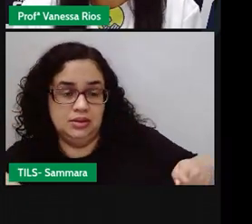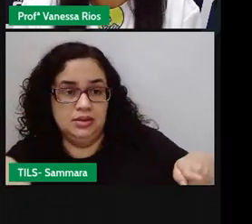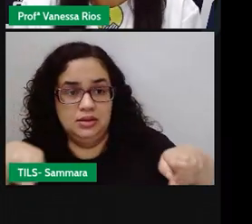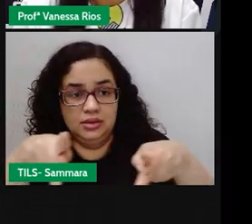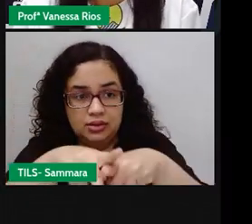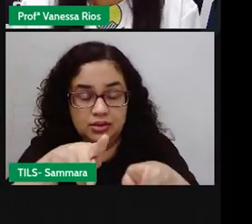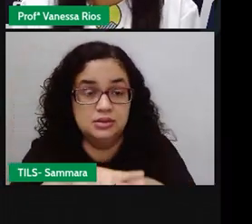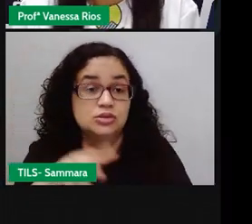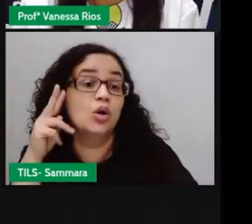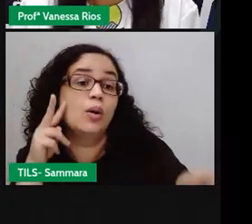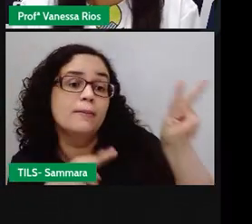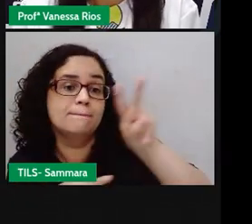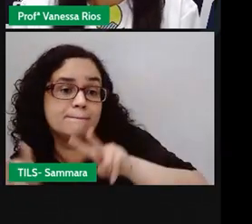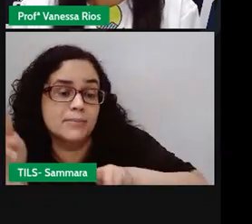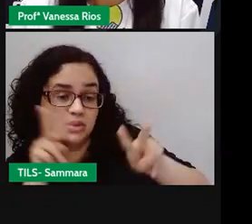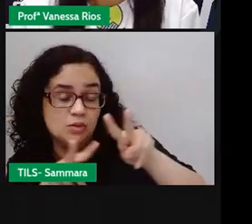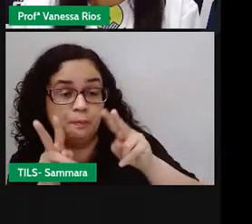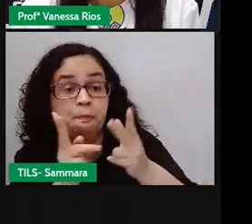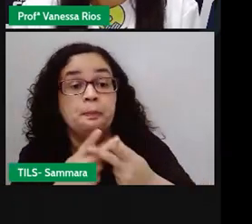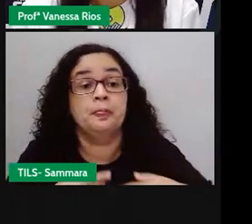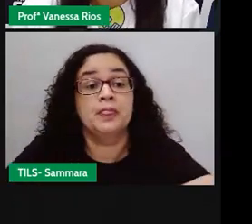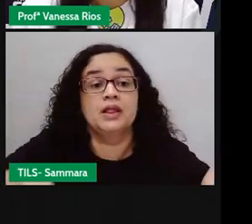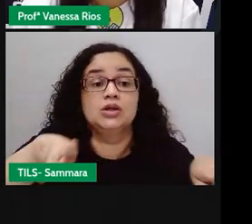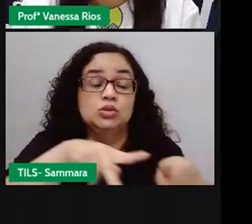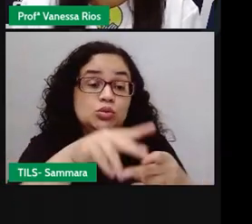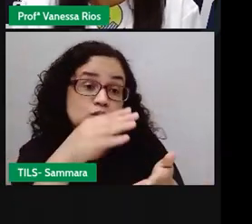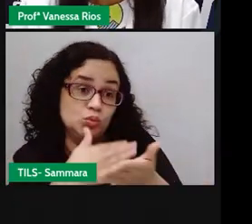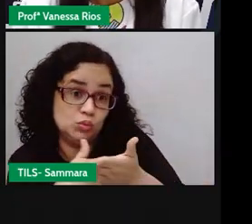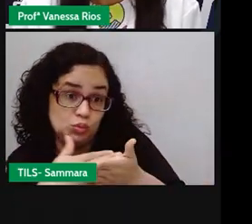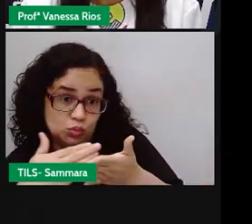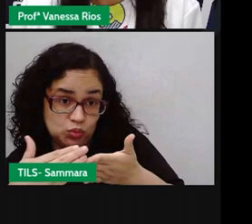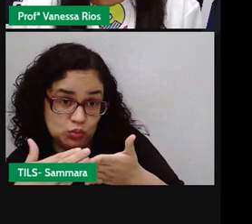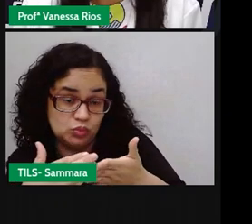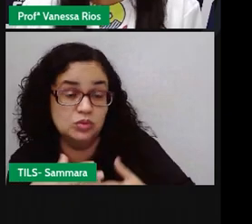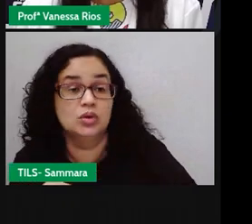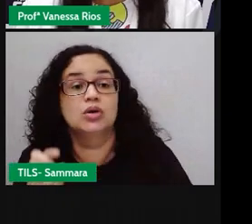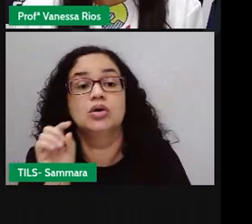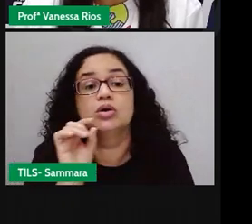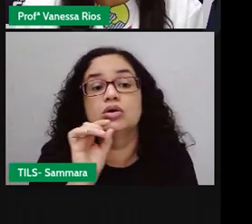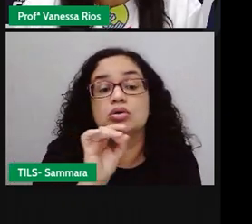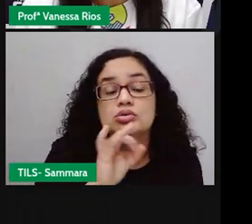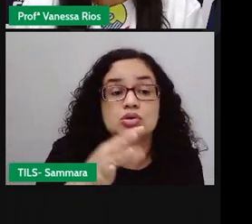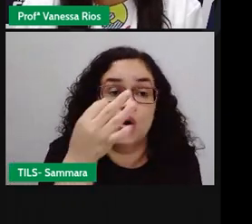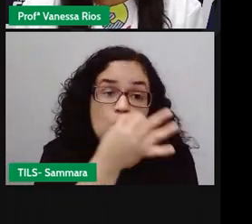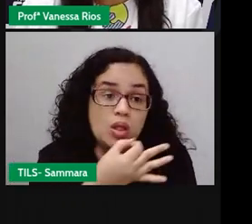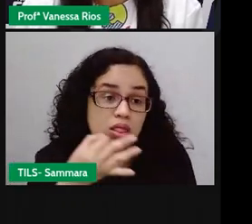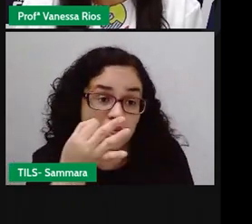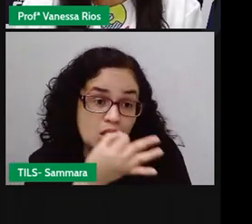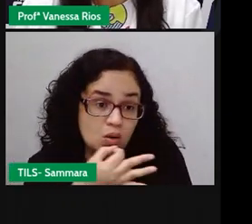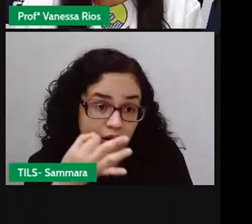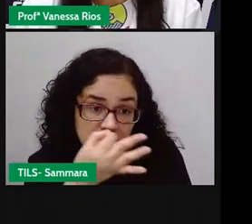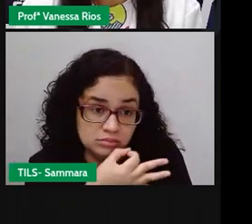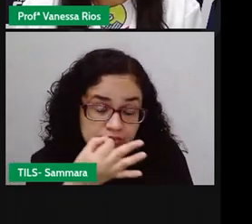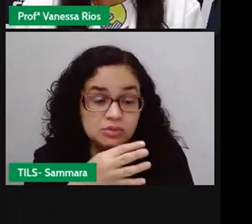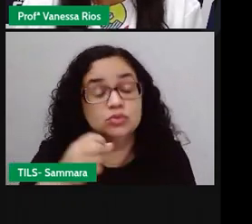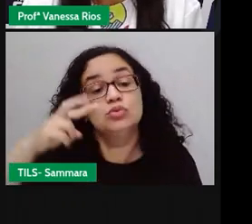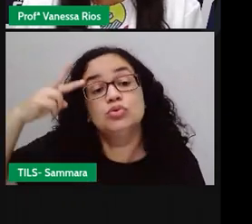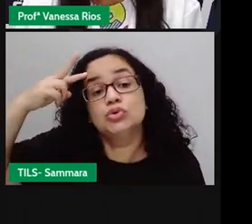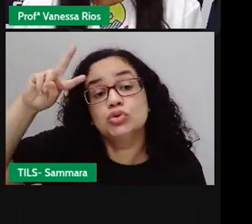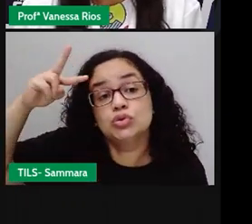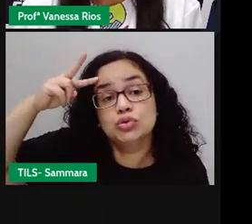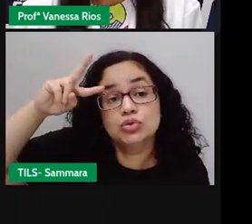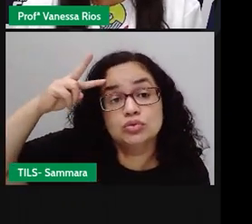observou que os contos populares inicialmente surgiram apenas na oralidade. Então, são histórias